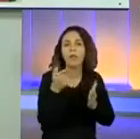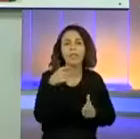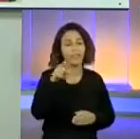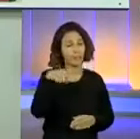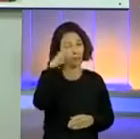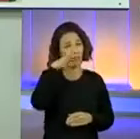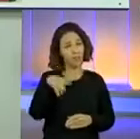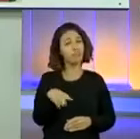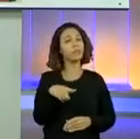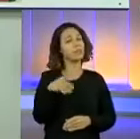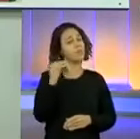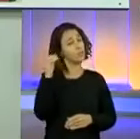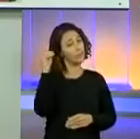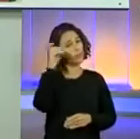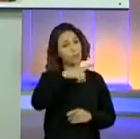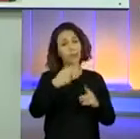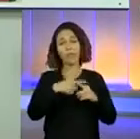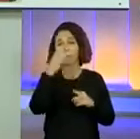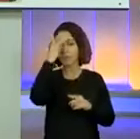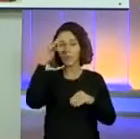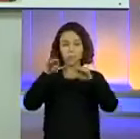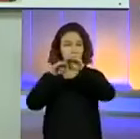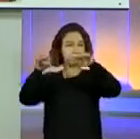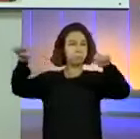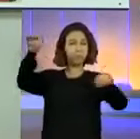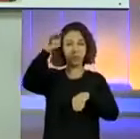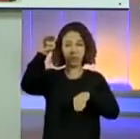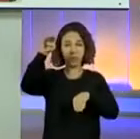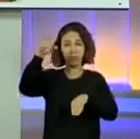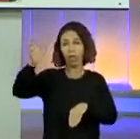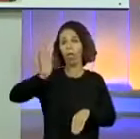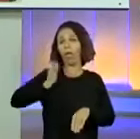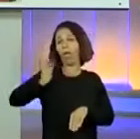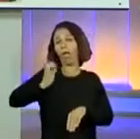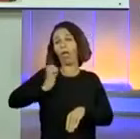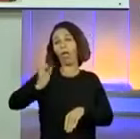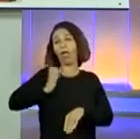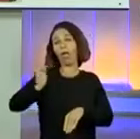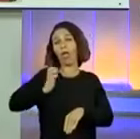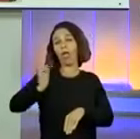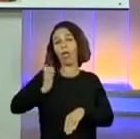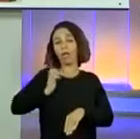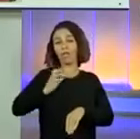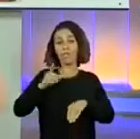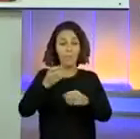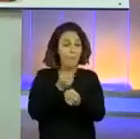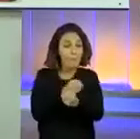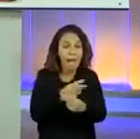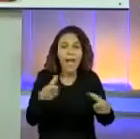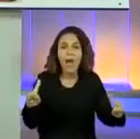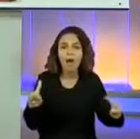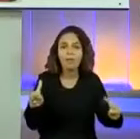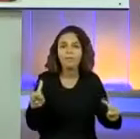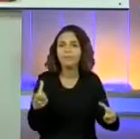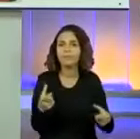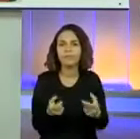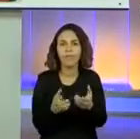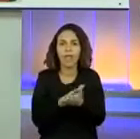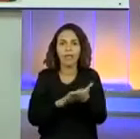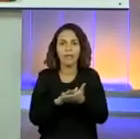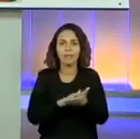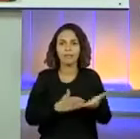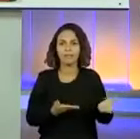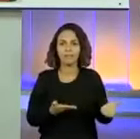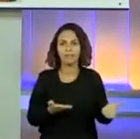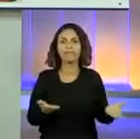como concentração de renda. Quantas pessoas têm muito, muito, muito, muito, muito, muito, muito dinheiro e a grande maioria não tem nada. É triste. Isso é uma